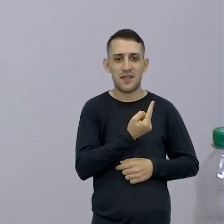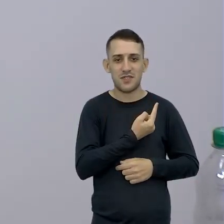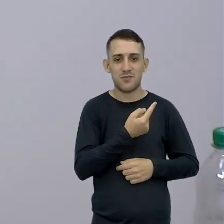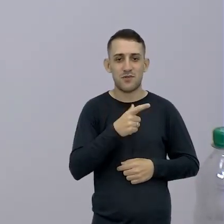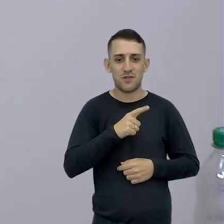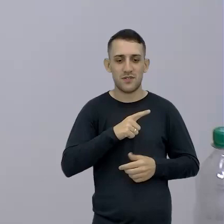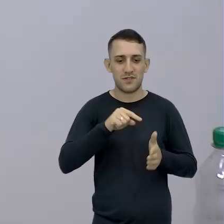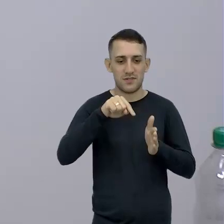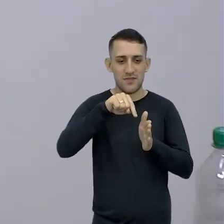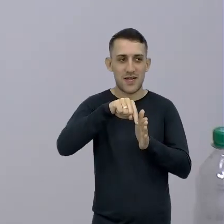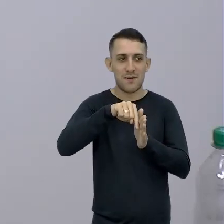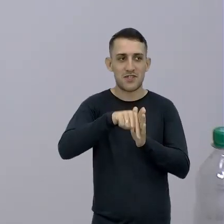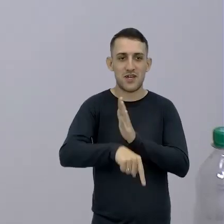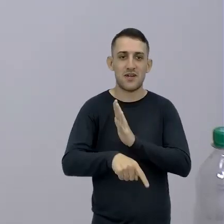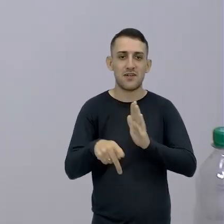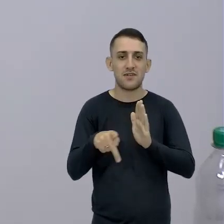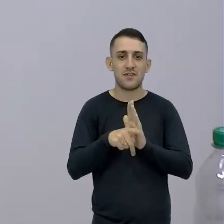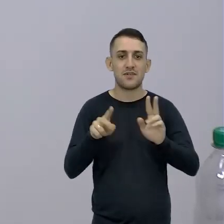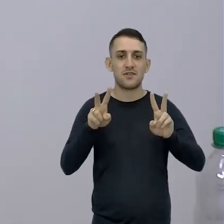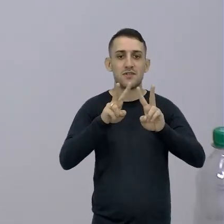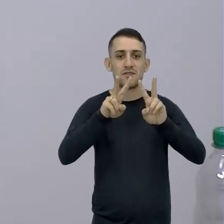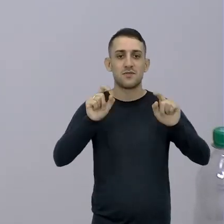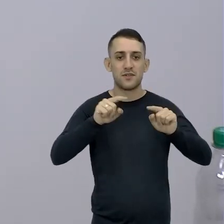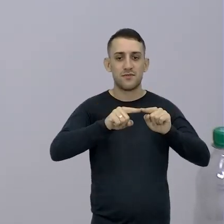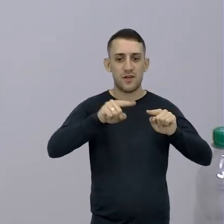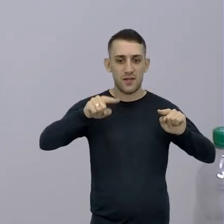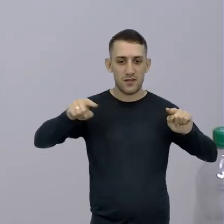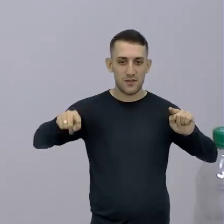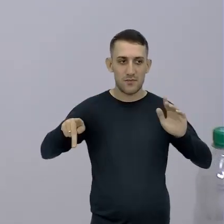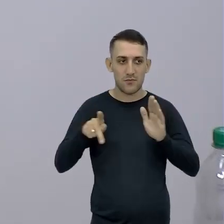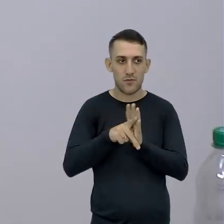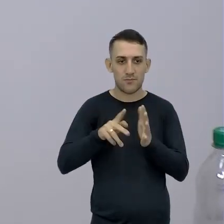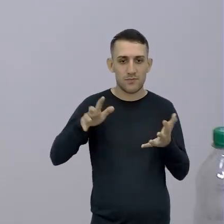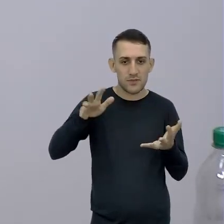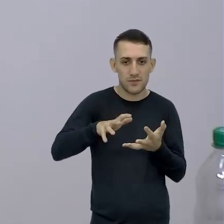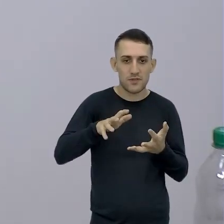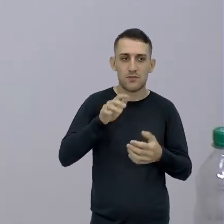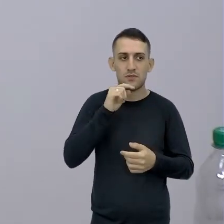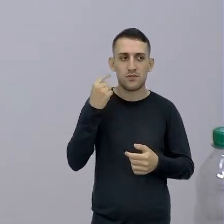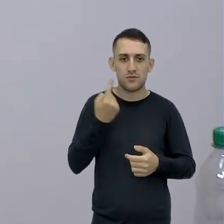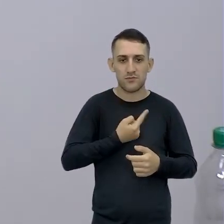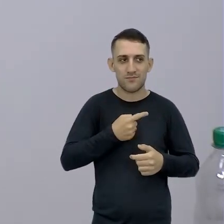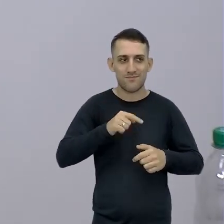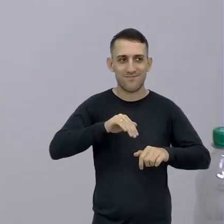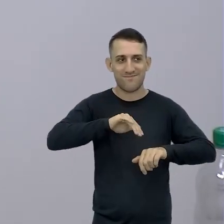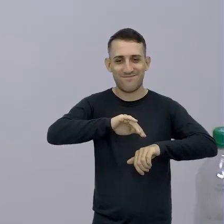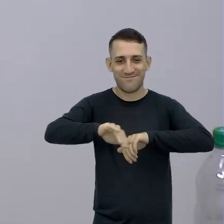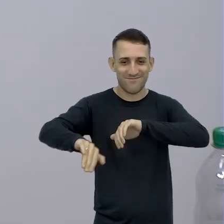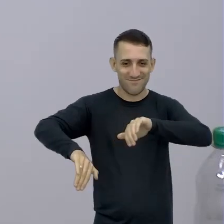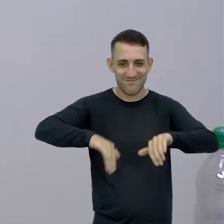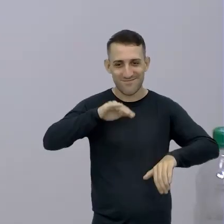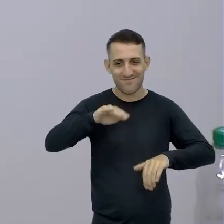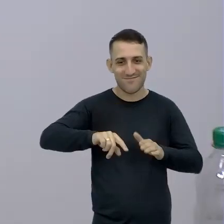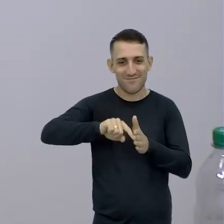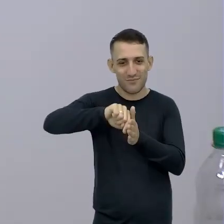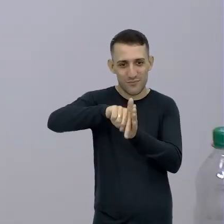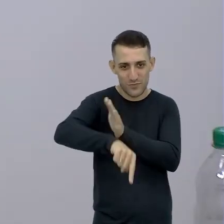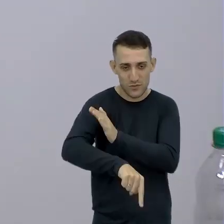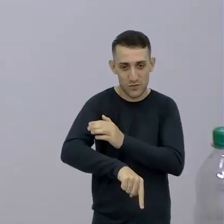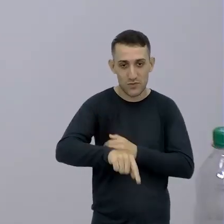profundezas Para falar sobre Variação de pressão E quanto mais fundo Quanto mais nós mergulhamos